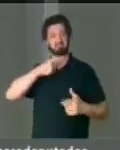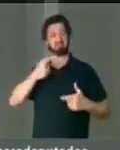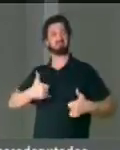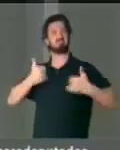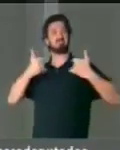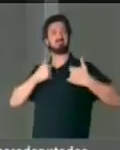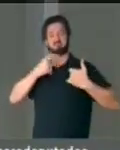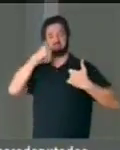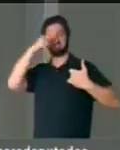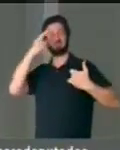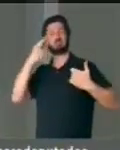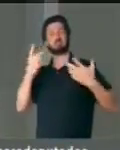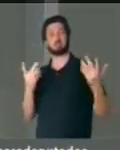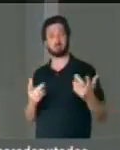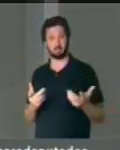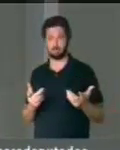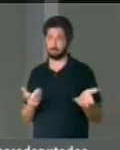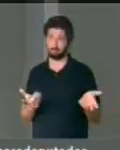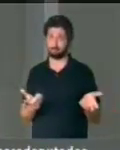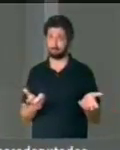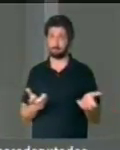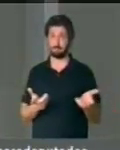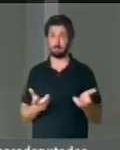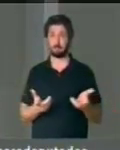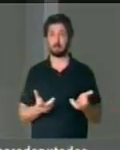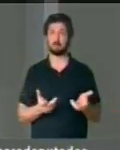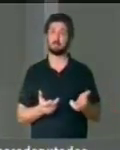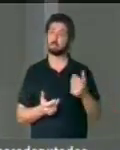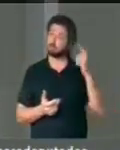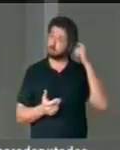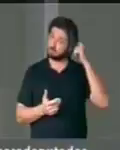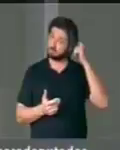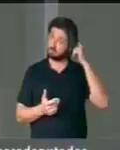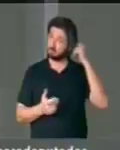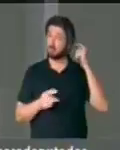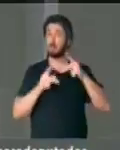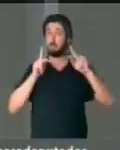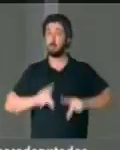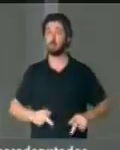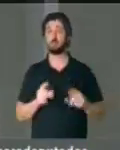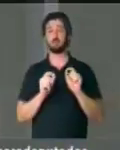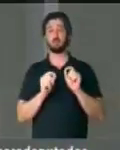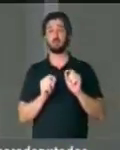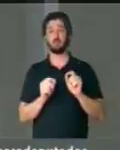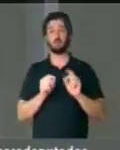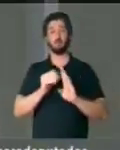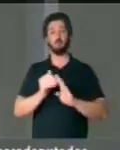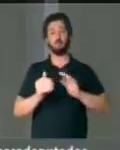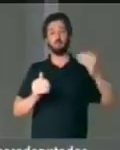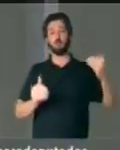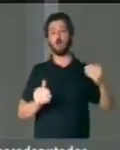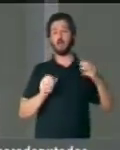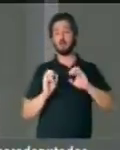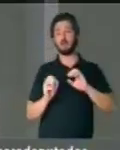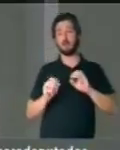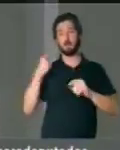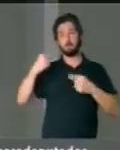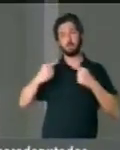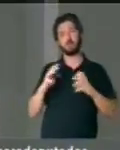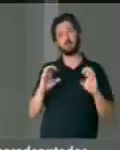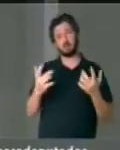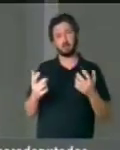personalista, vaidosa e dado a postura de outsider na política, o que é,